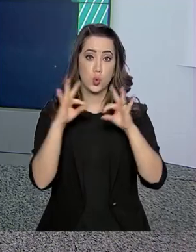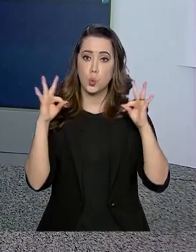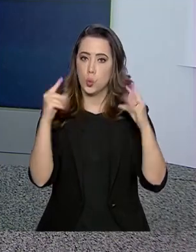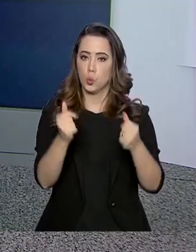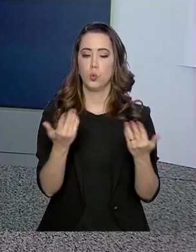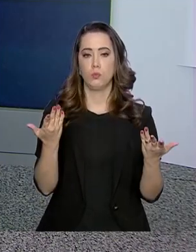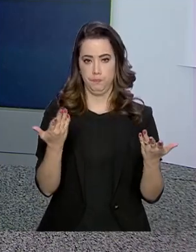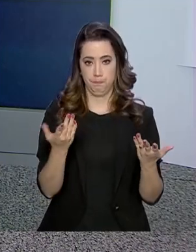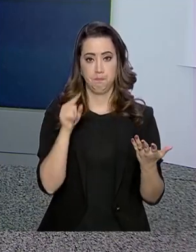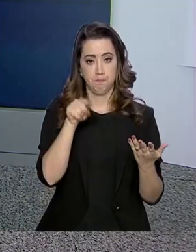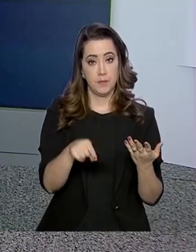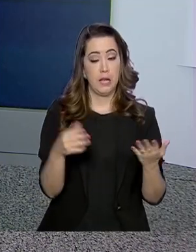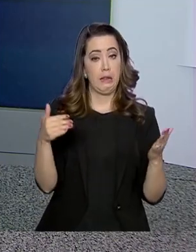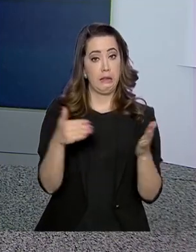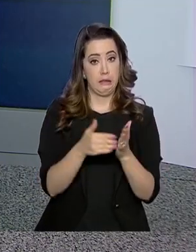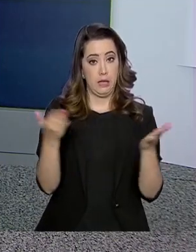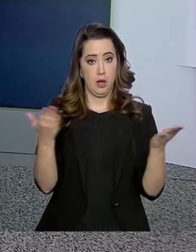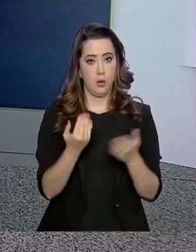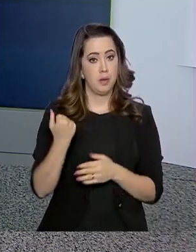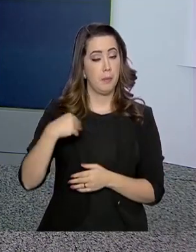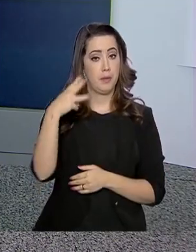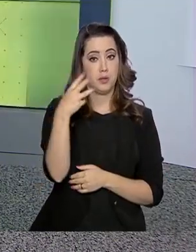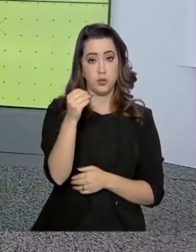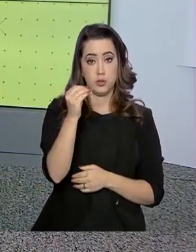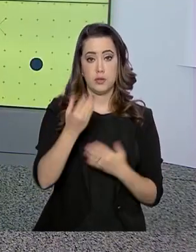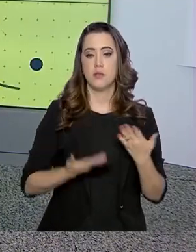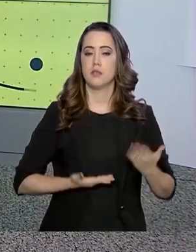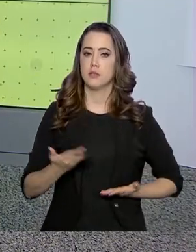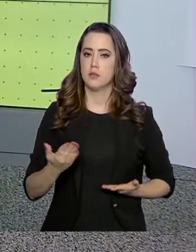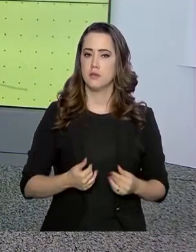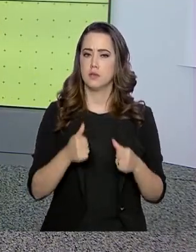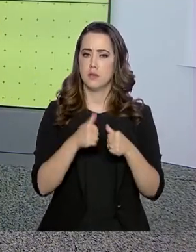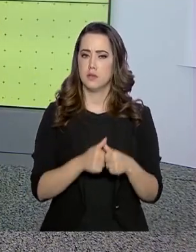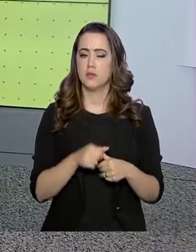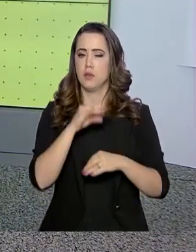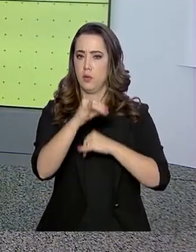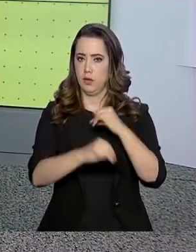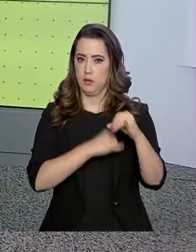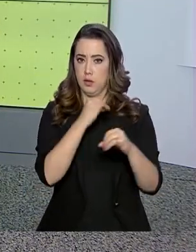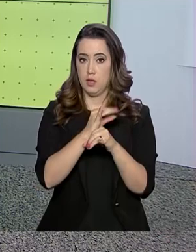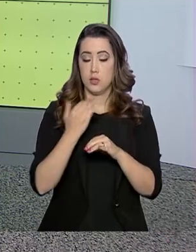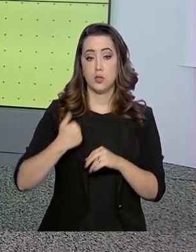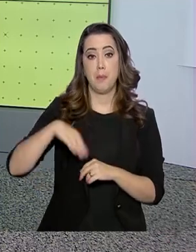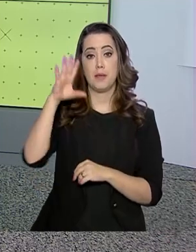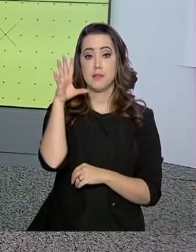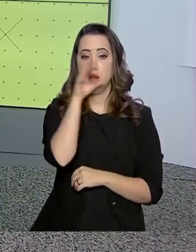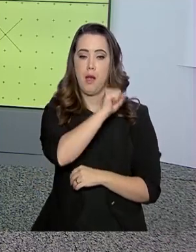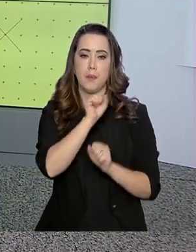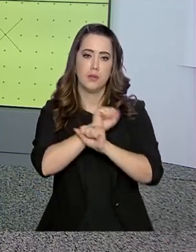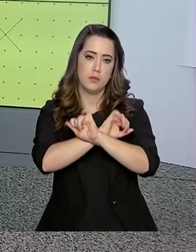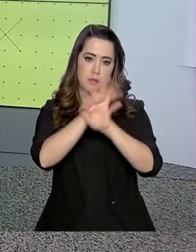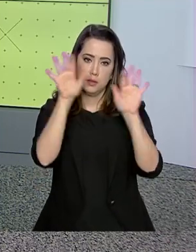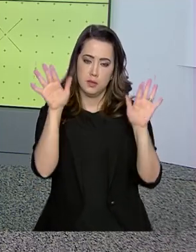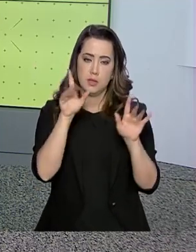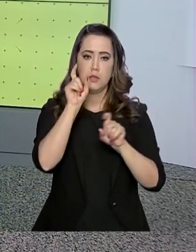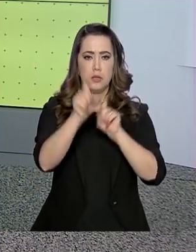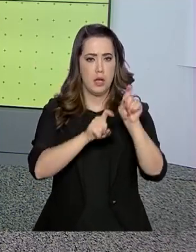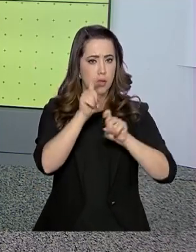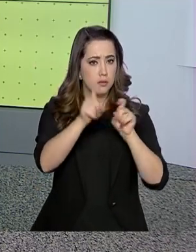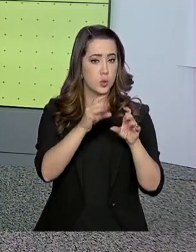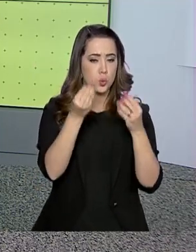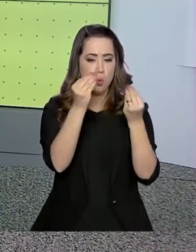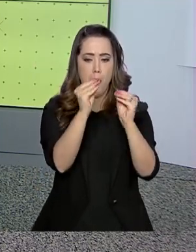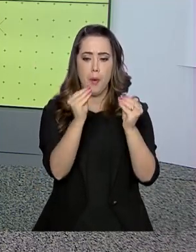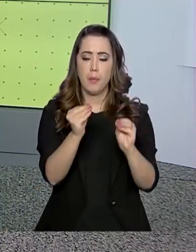Até agora, mais de 300 já estão disponíveis para a população pela internet. Além de mais rapidez e transparência, a